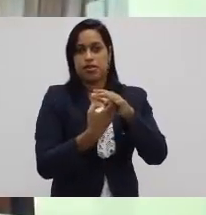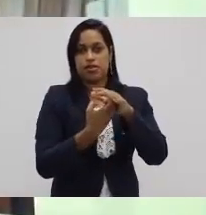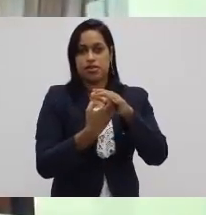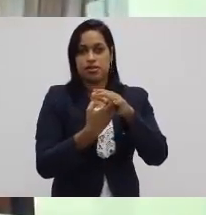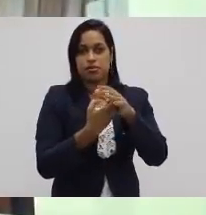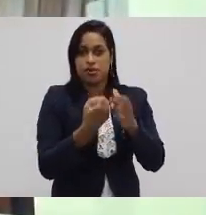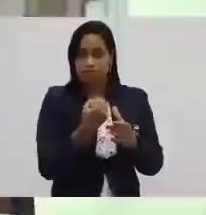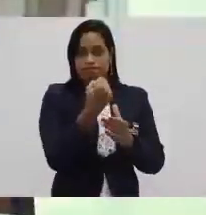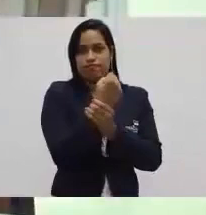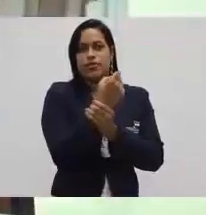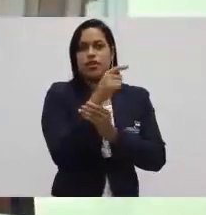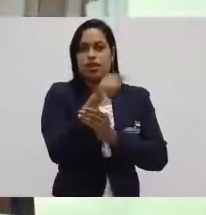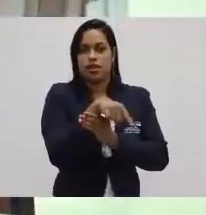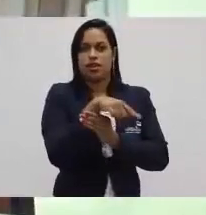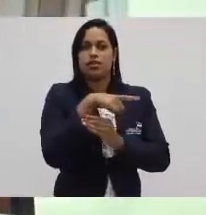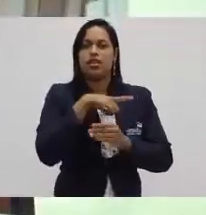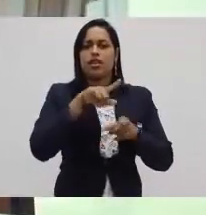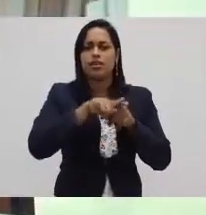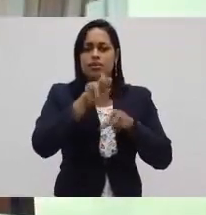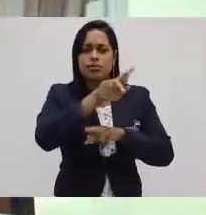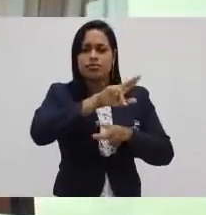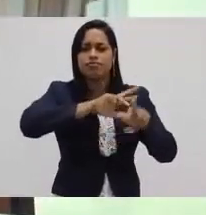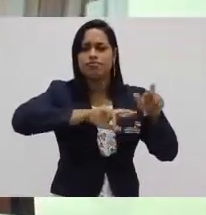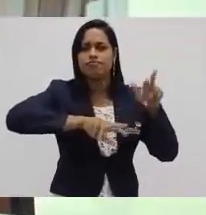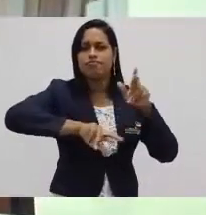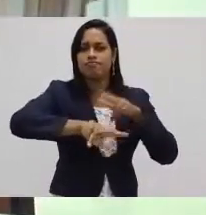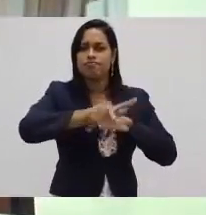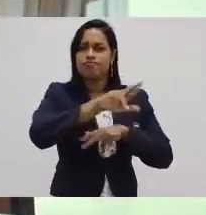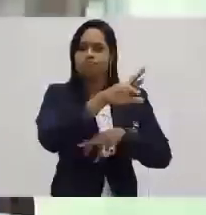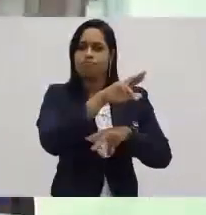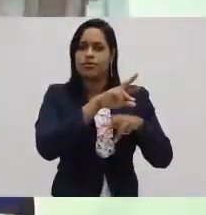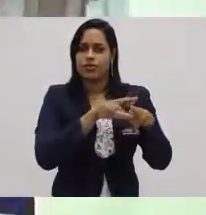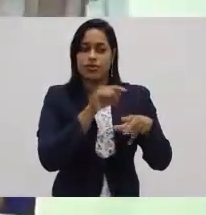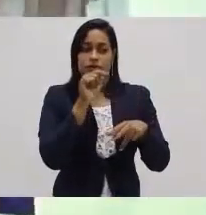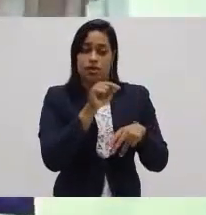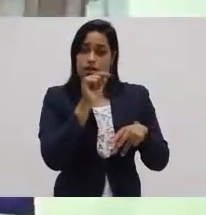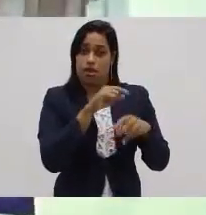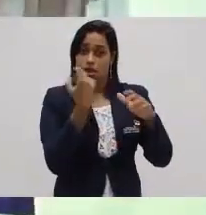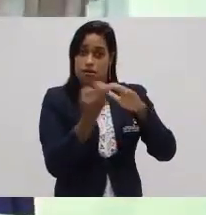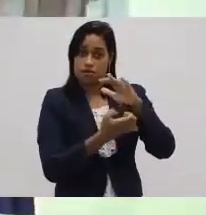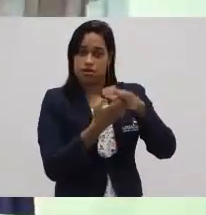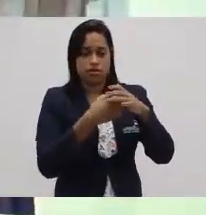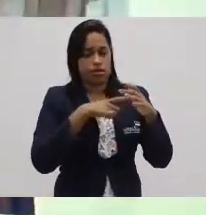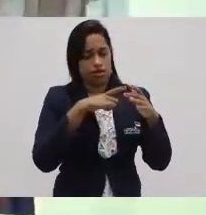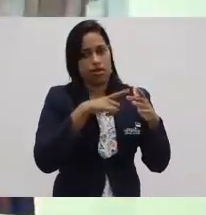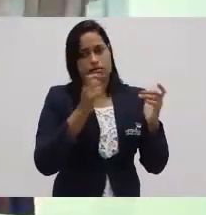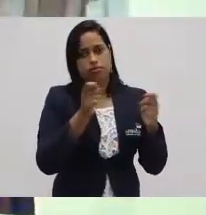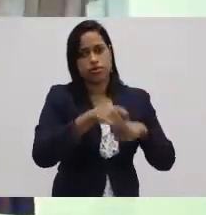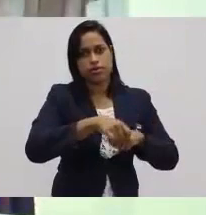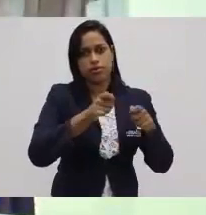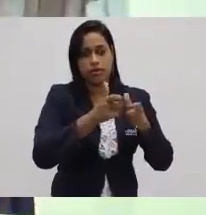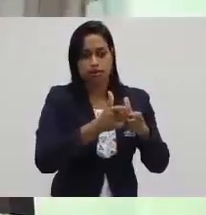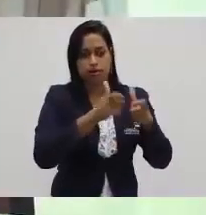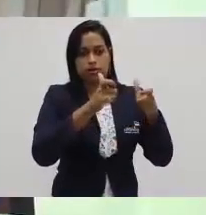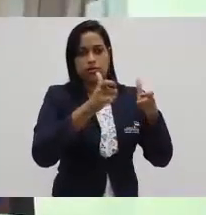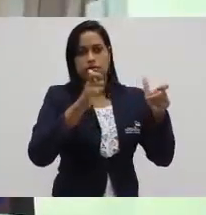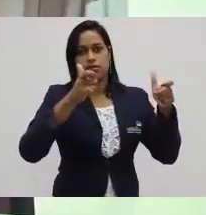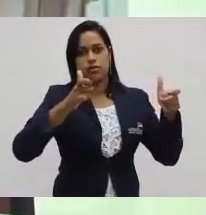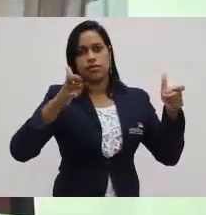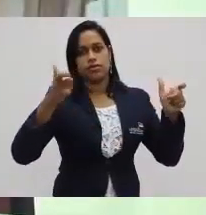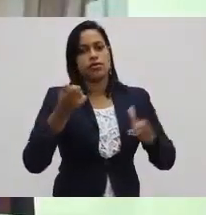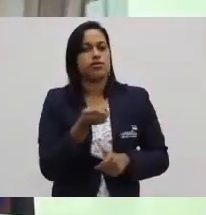garantir maior variedade. Ou seja, a empresa tem a possibilidade de dar maior variedade de